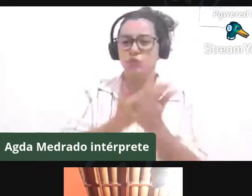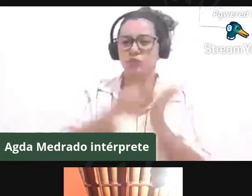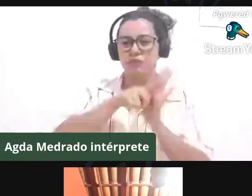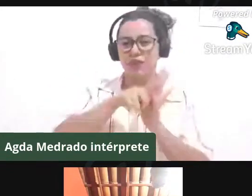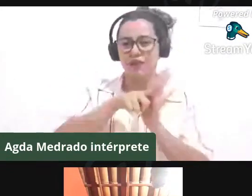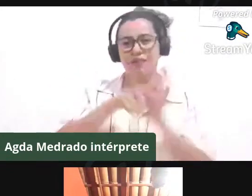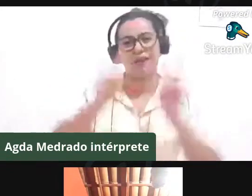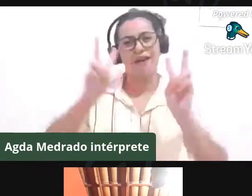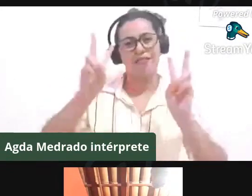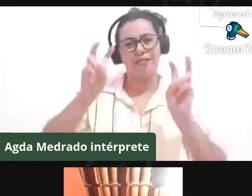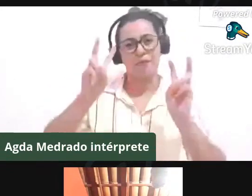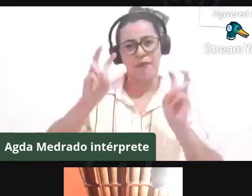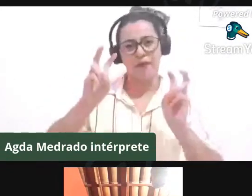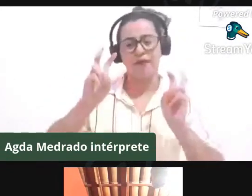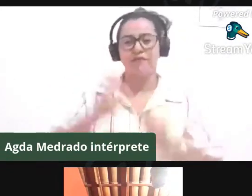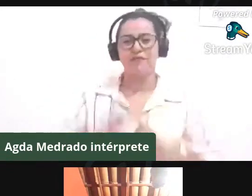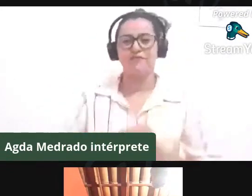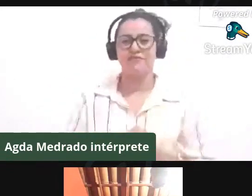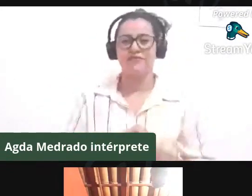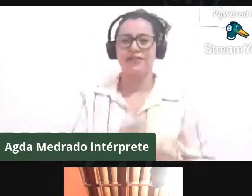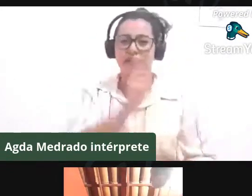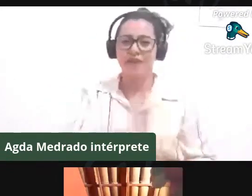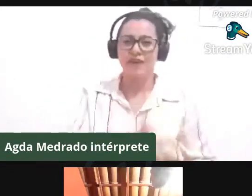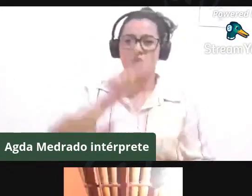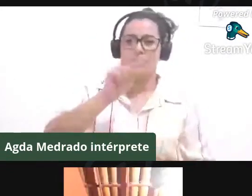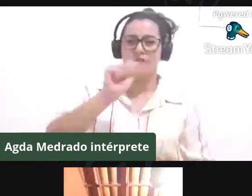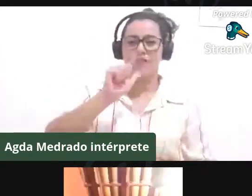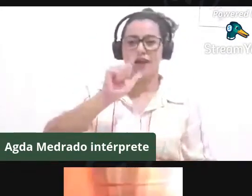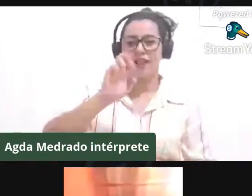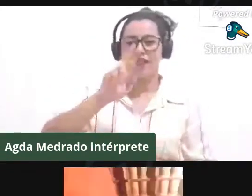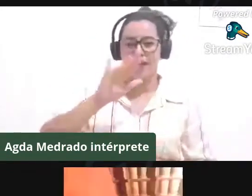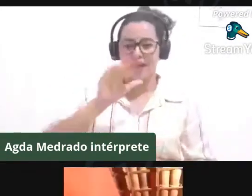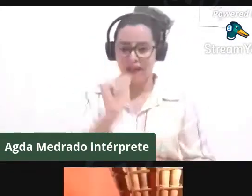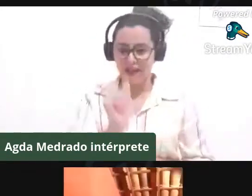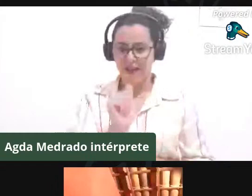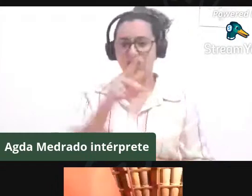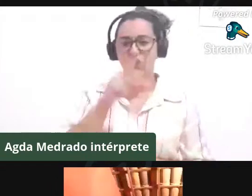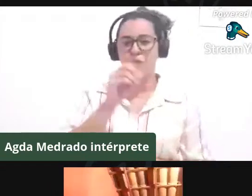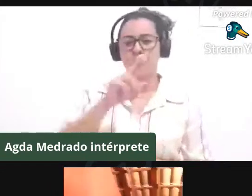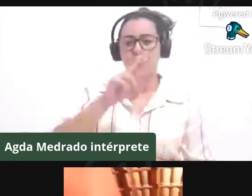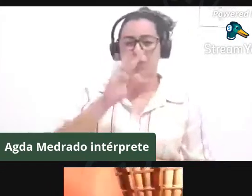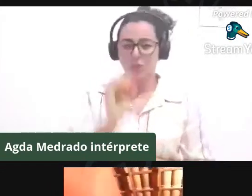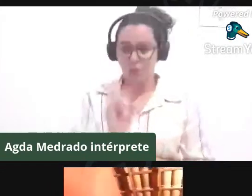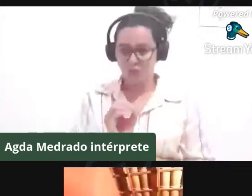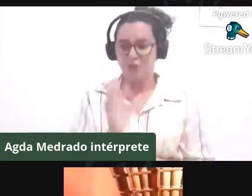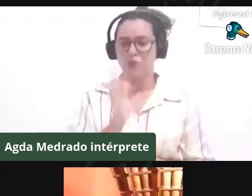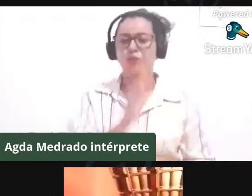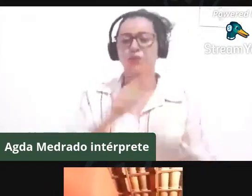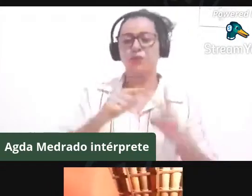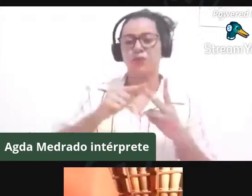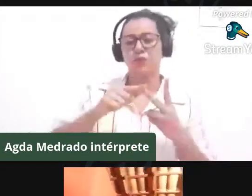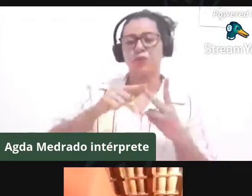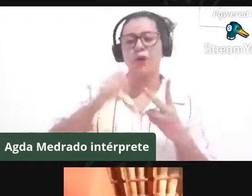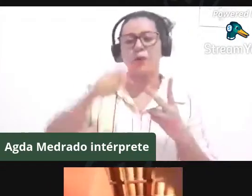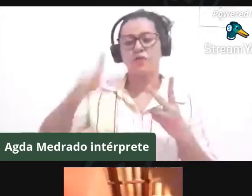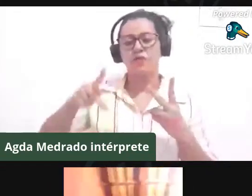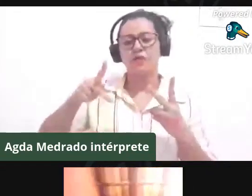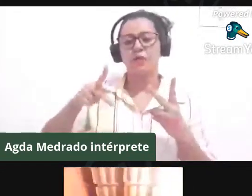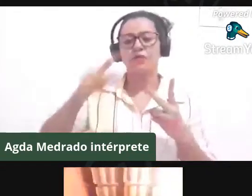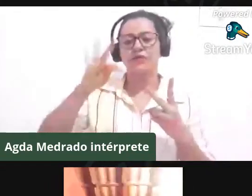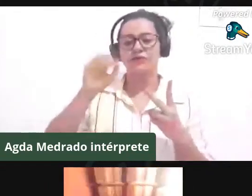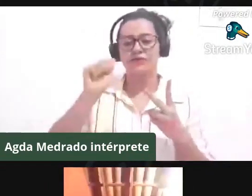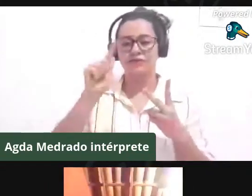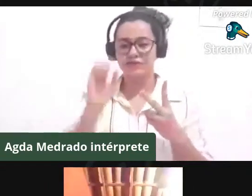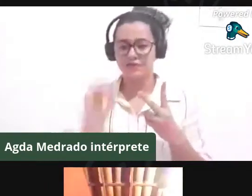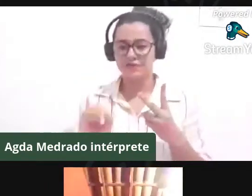A pesquisadora Valéria Porto e o professor Tiago Santos vão apresentar rapidamente